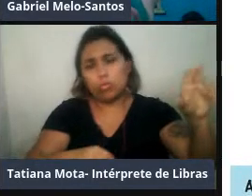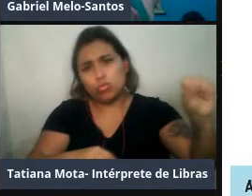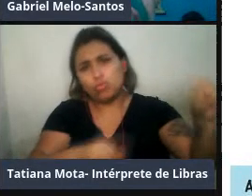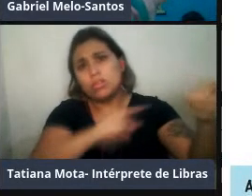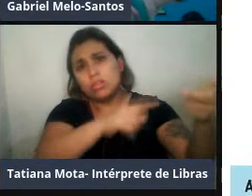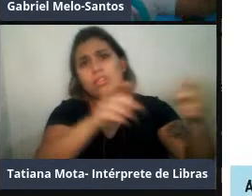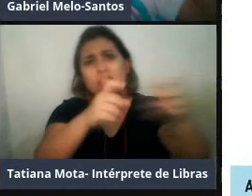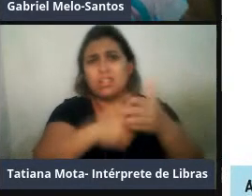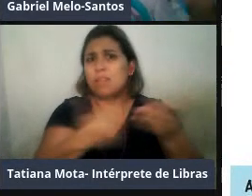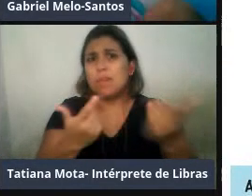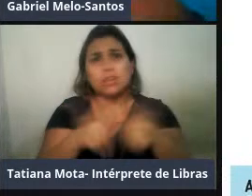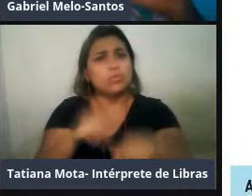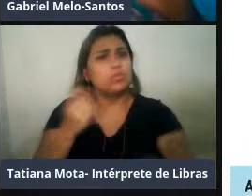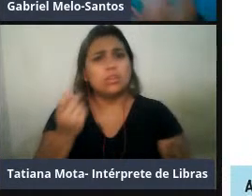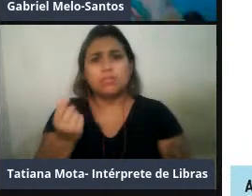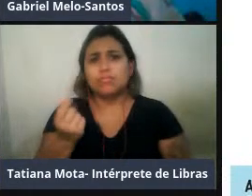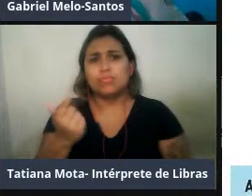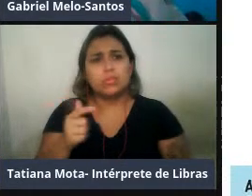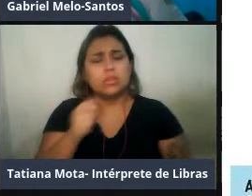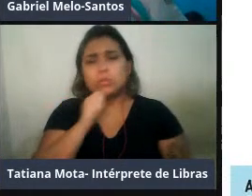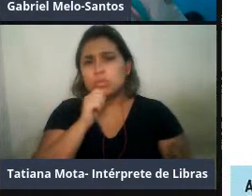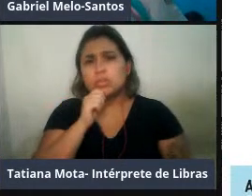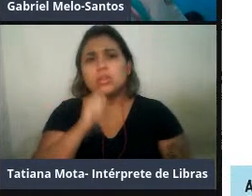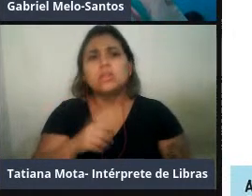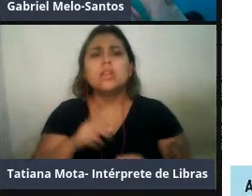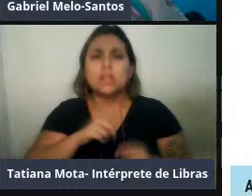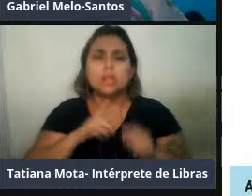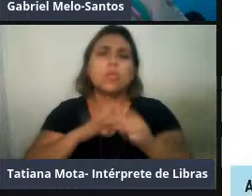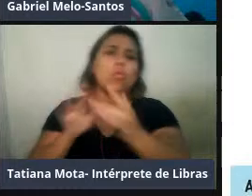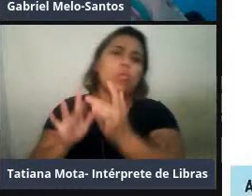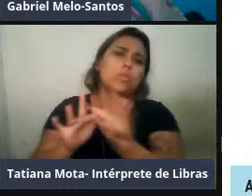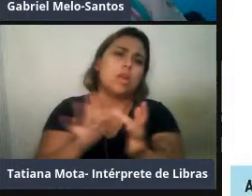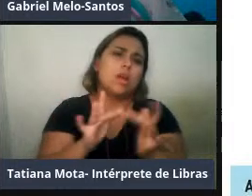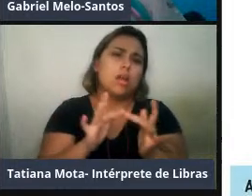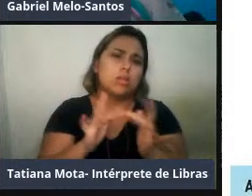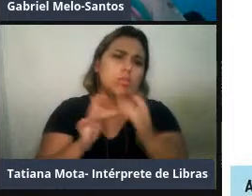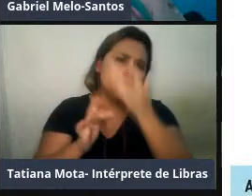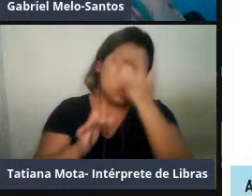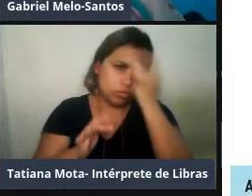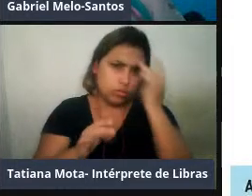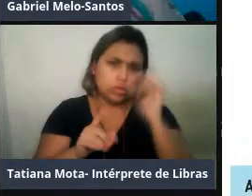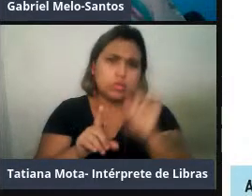Então, a gente está tentando com várias pessoas, meios de fazer